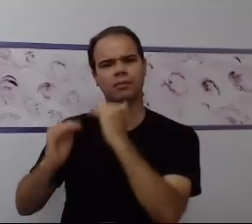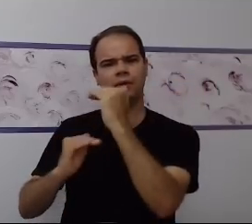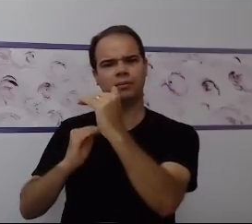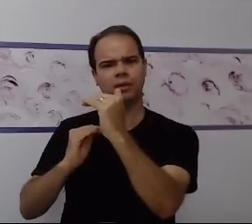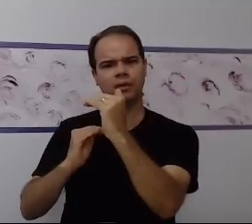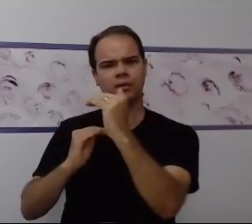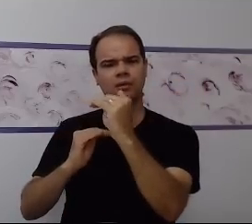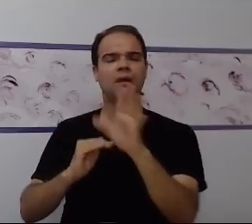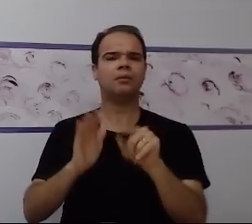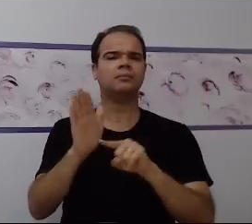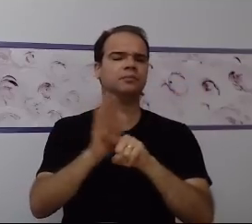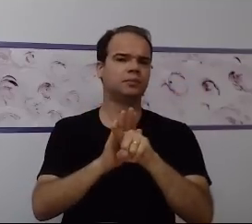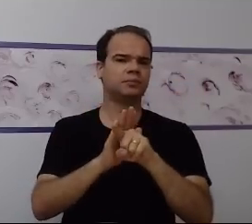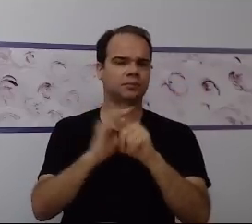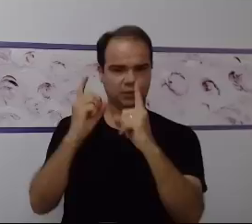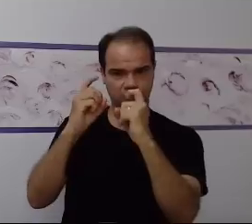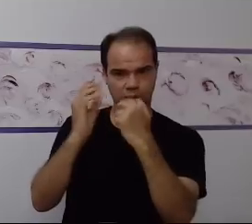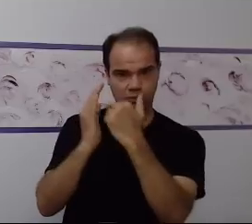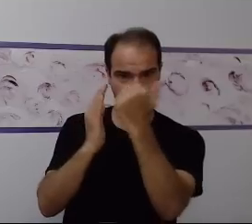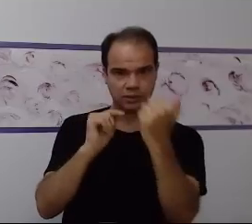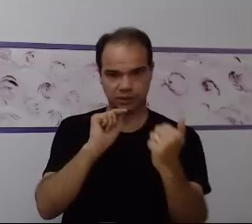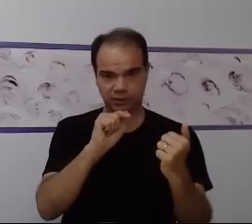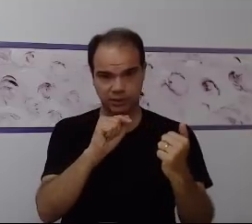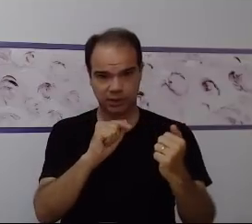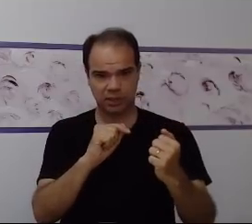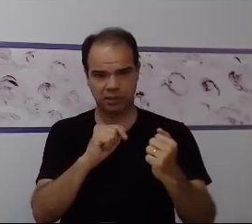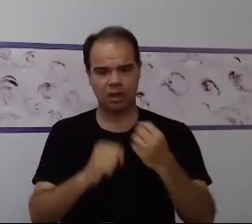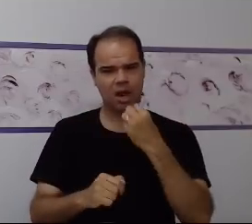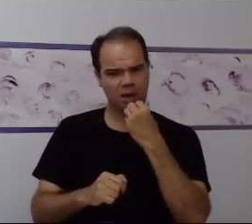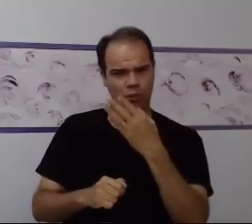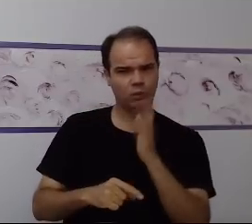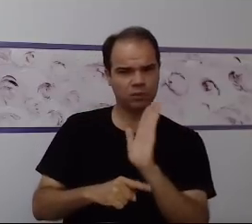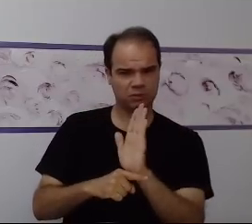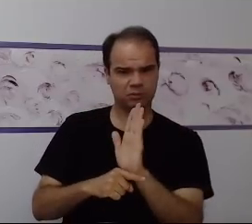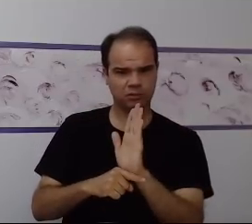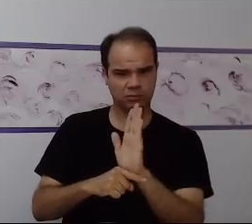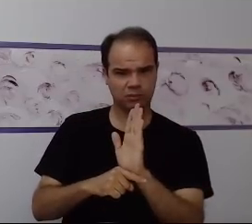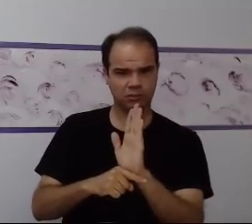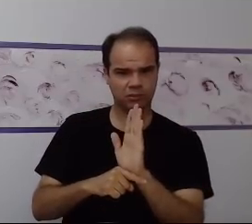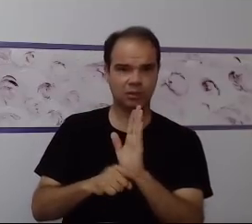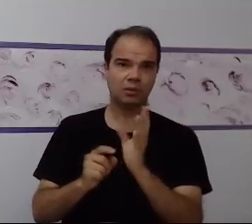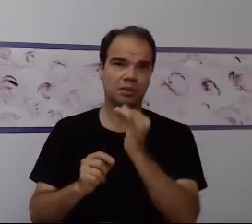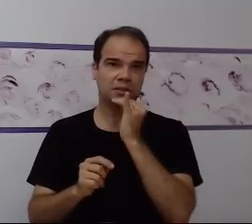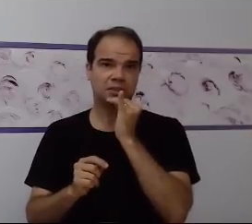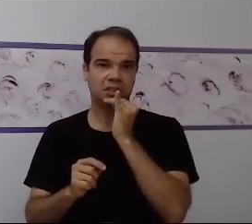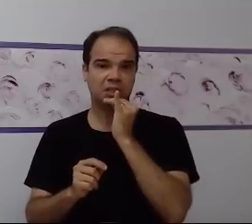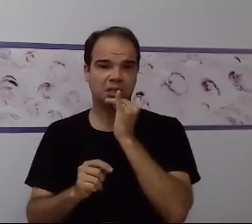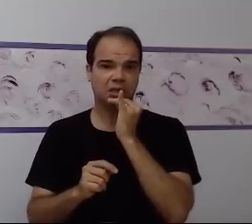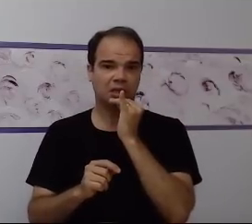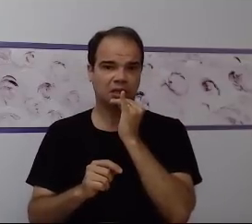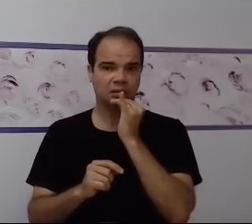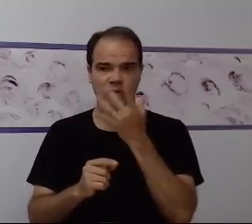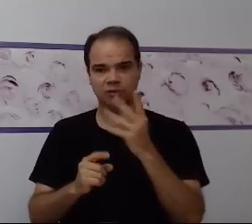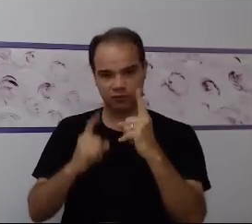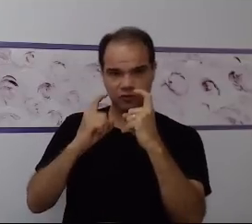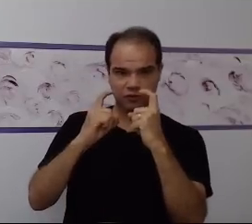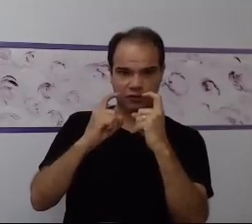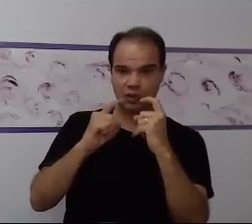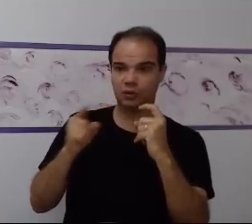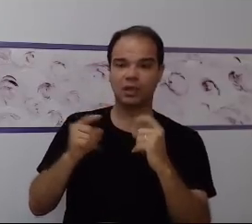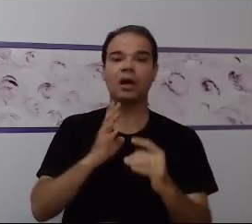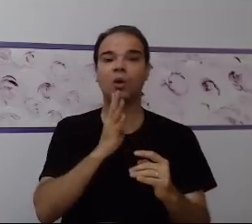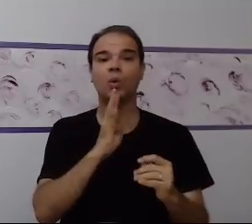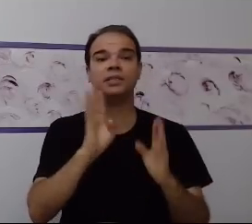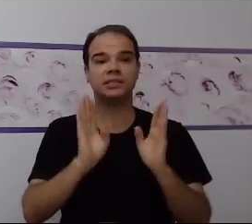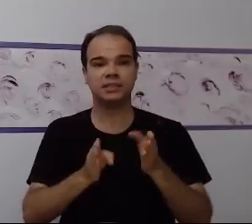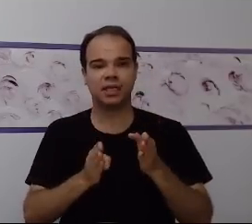gatilho onde a criança vai relacionar a imagem a algo que ela já possui? Um elemento de gatilho, algo assim, ou não? Não tem